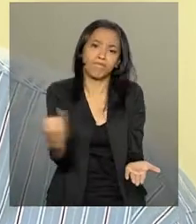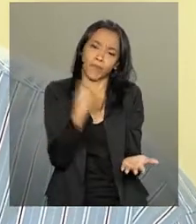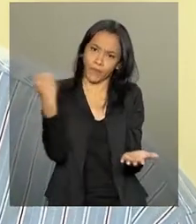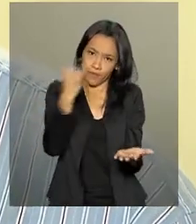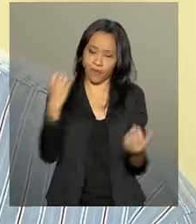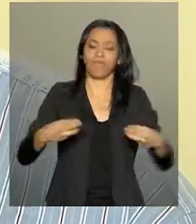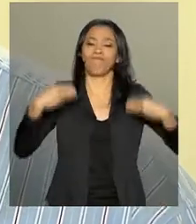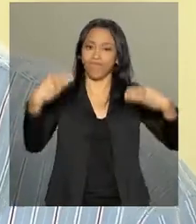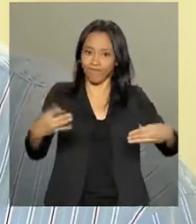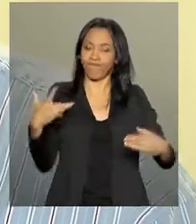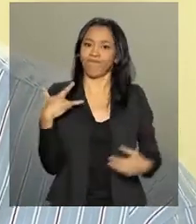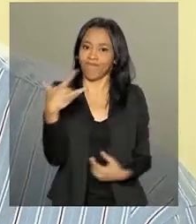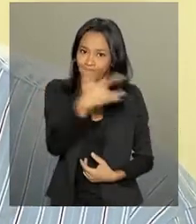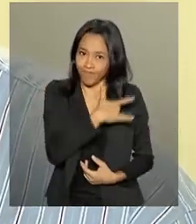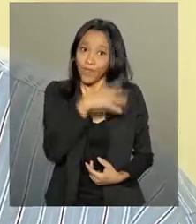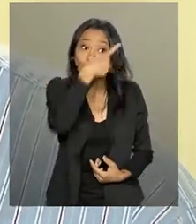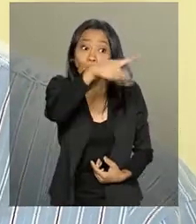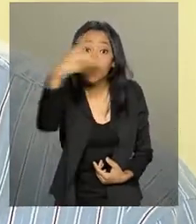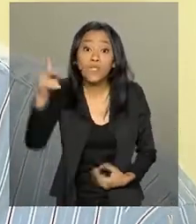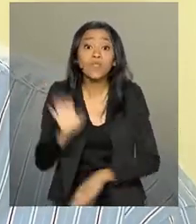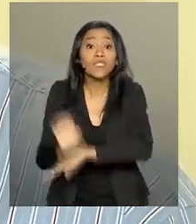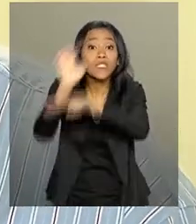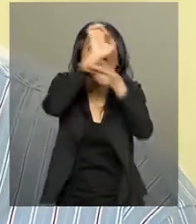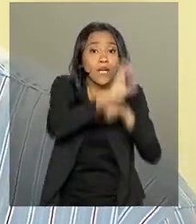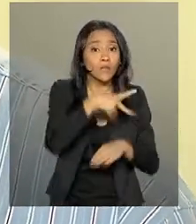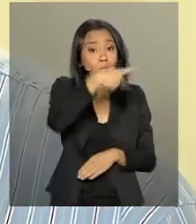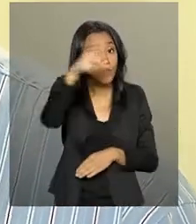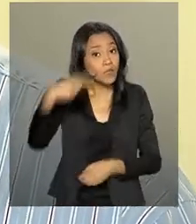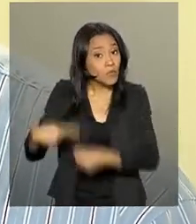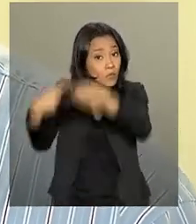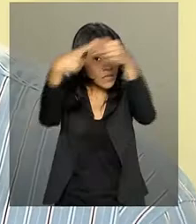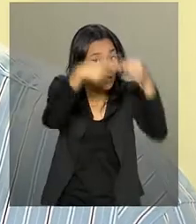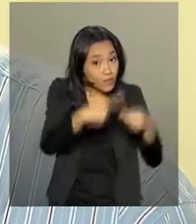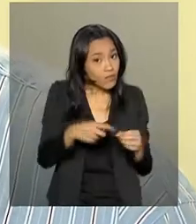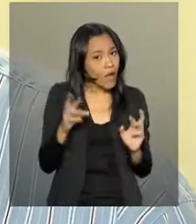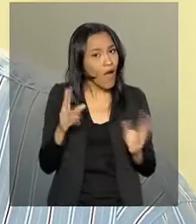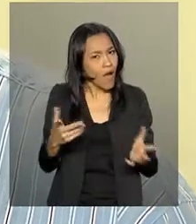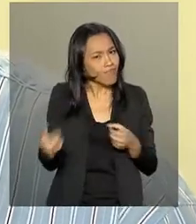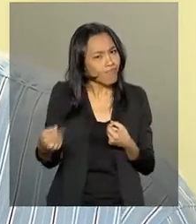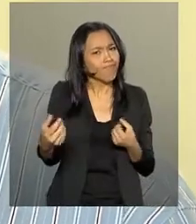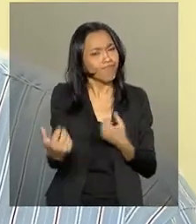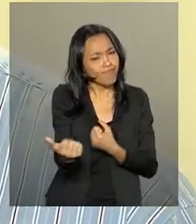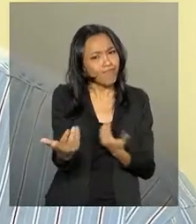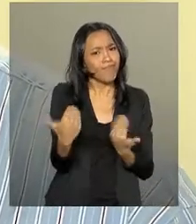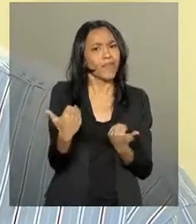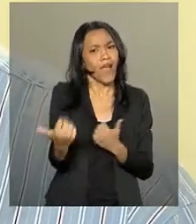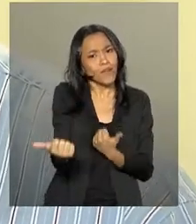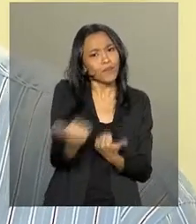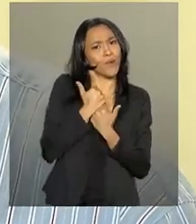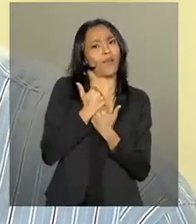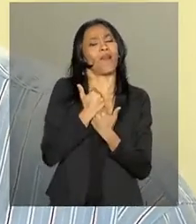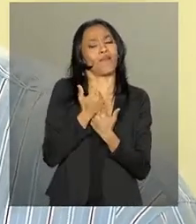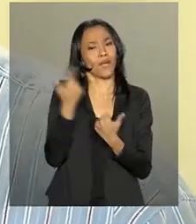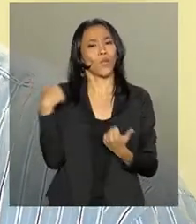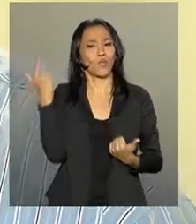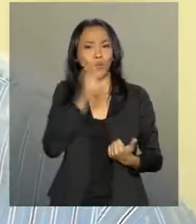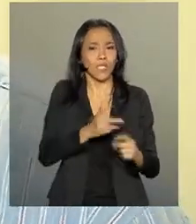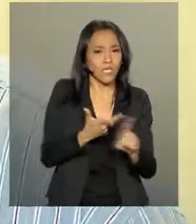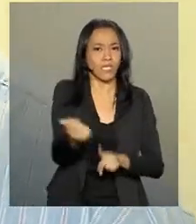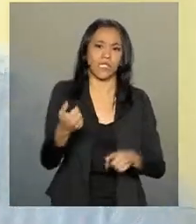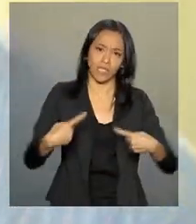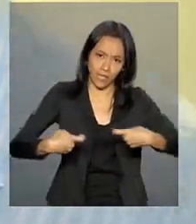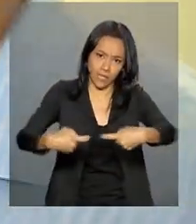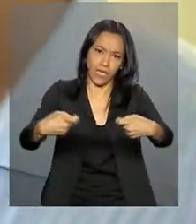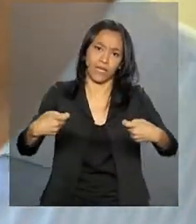Ministério da Saúde, o seu estado, o seu município, conta com a sua participação para juntos vencermos essa guerra.